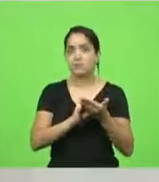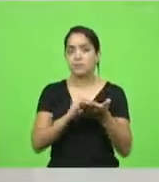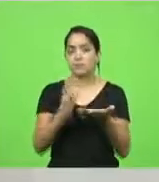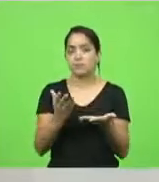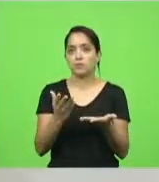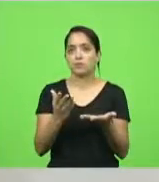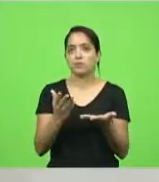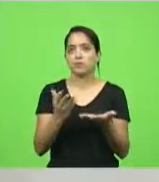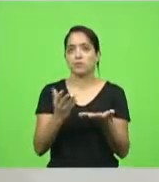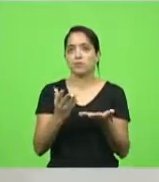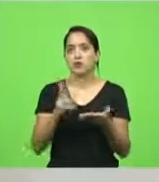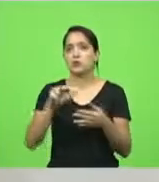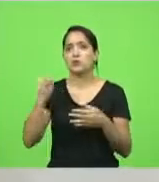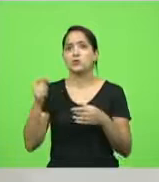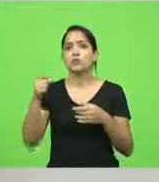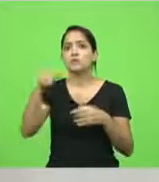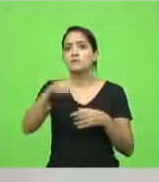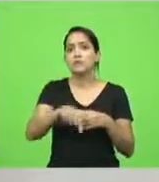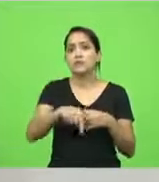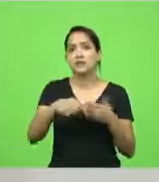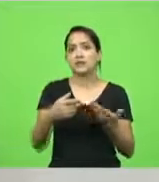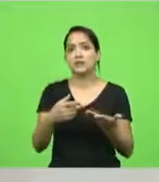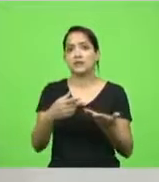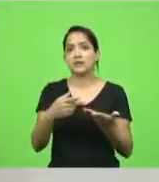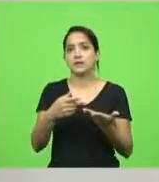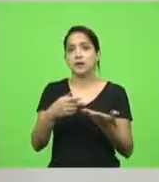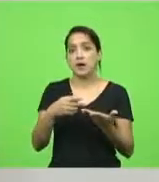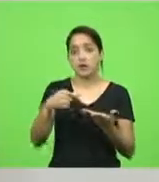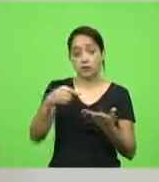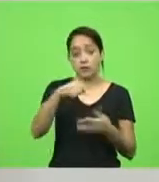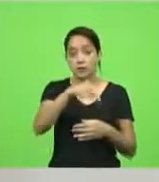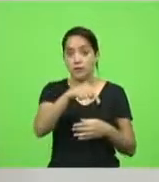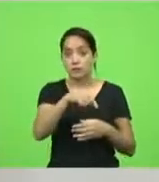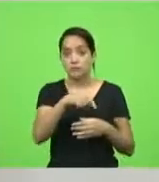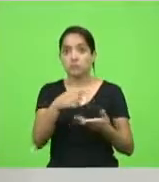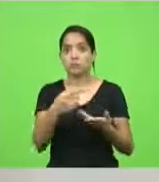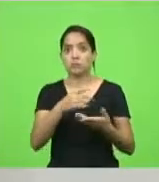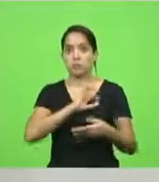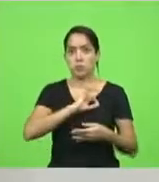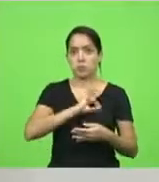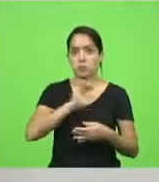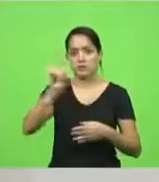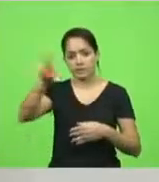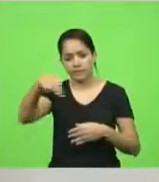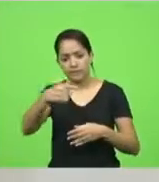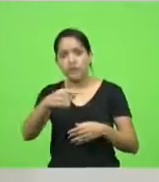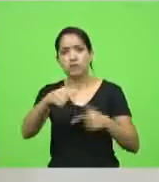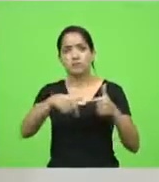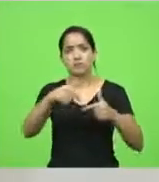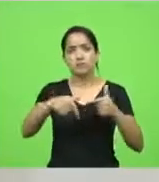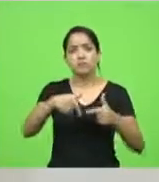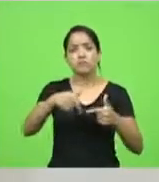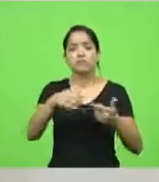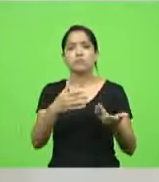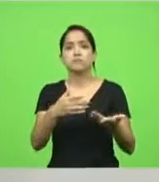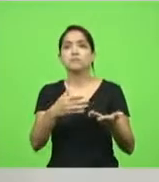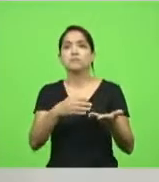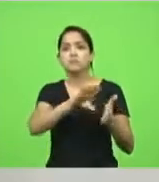Nunca cheguei aqui para a presidência dessa casa e falei assim, olha, tem um polícia aqui da ativa, traz aqui para dentro para a gente tirar um efetivo lá da rua.